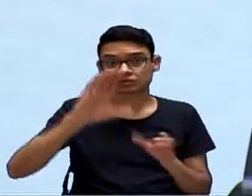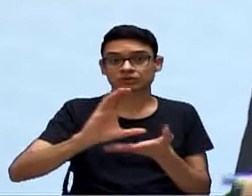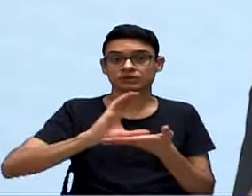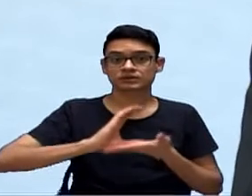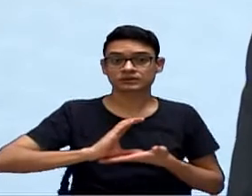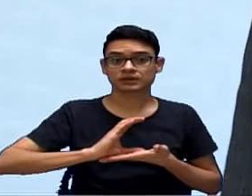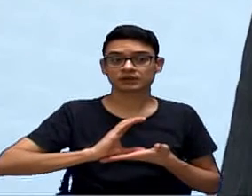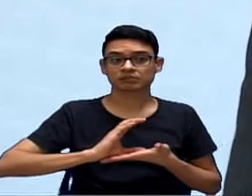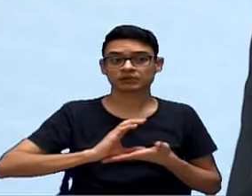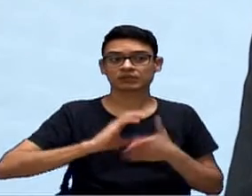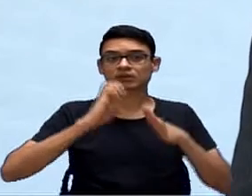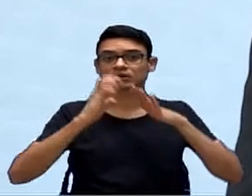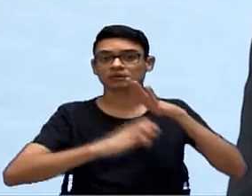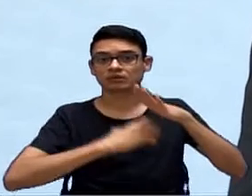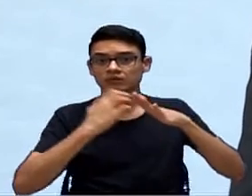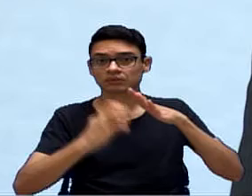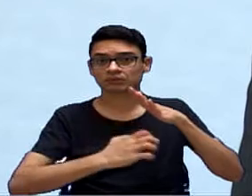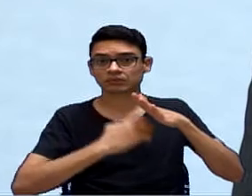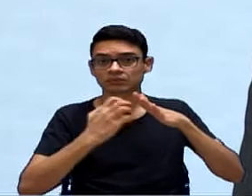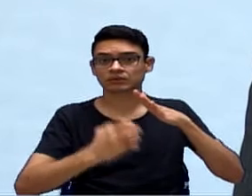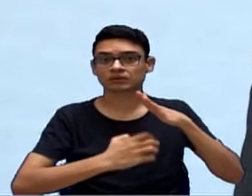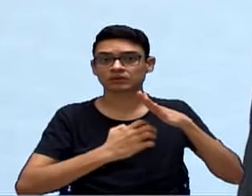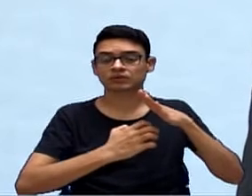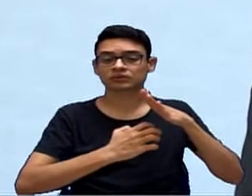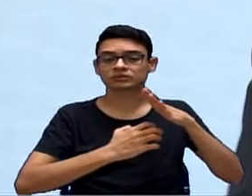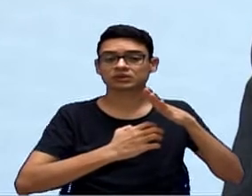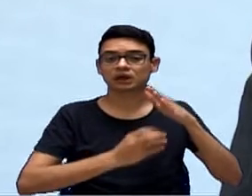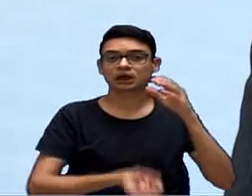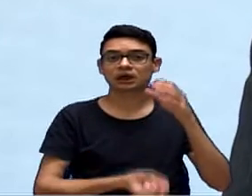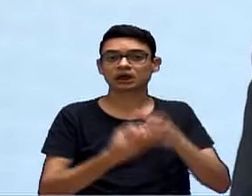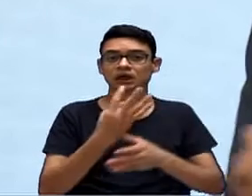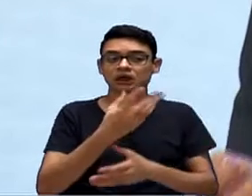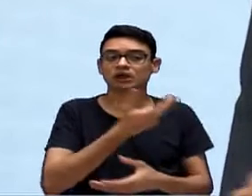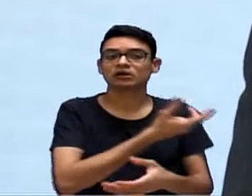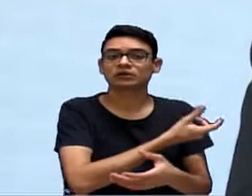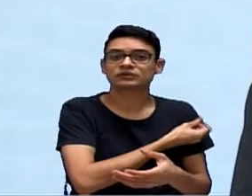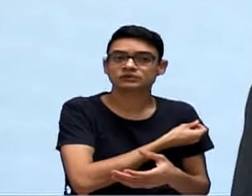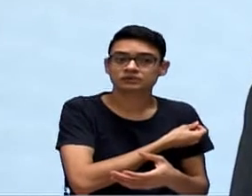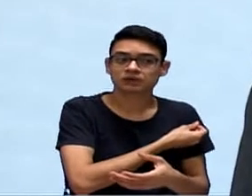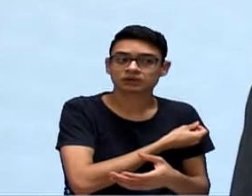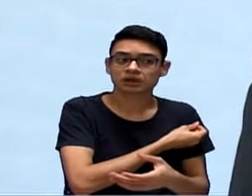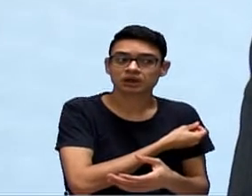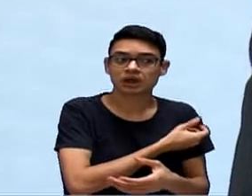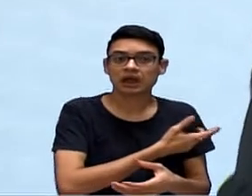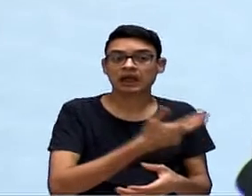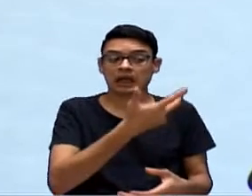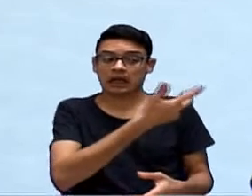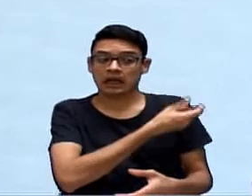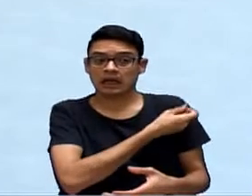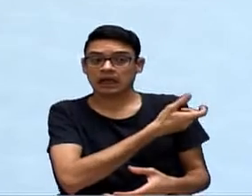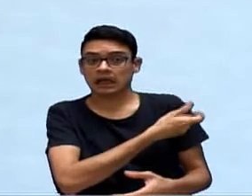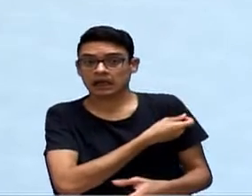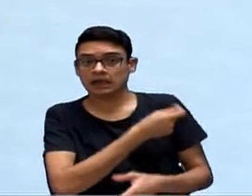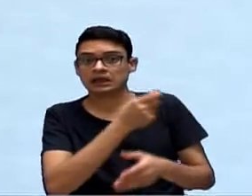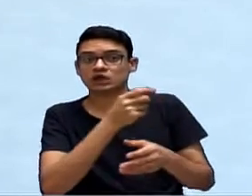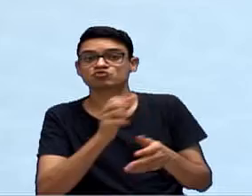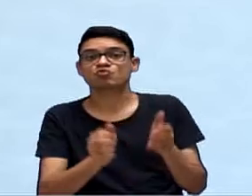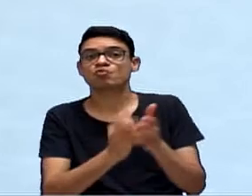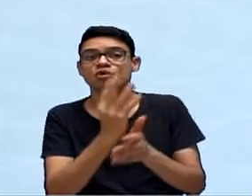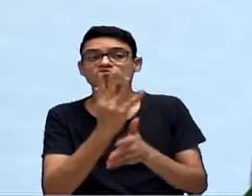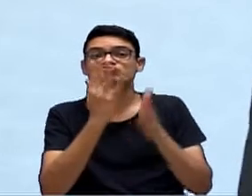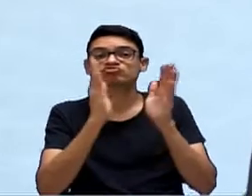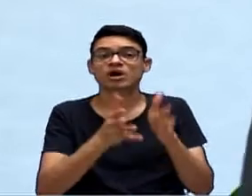empresa desenvolvedora da vacina, a quantidade de doses aplicadas, a lista de pessoas